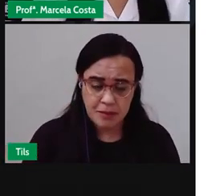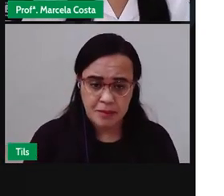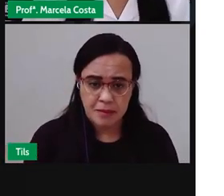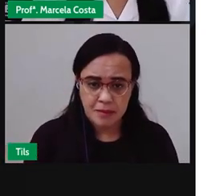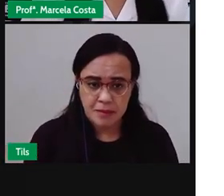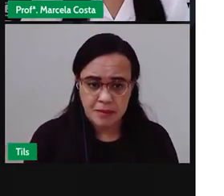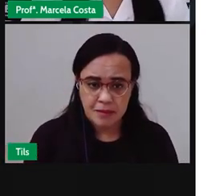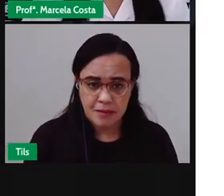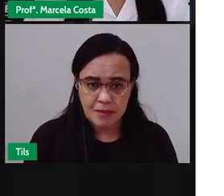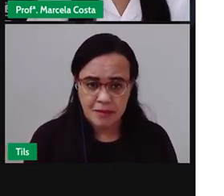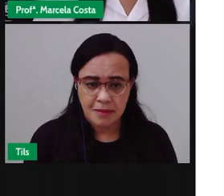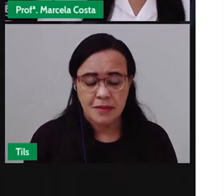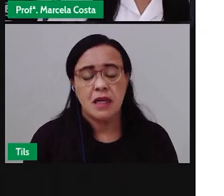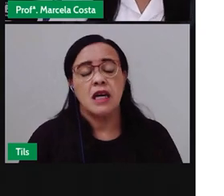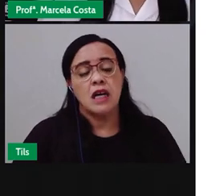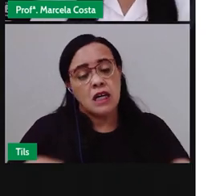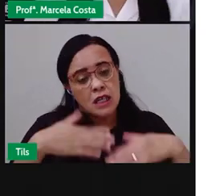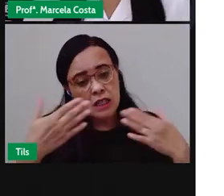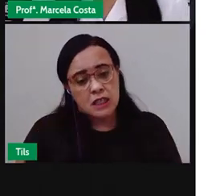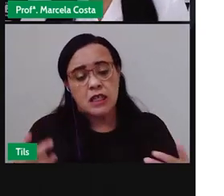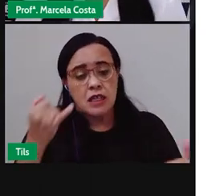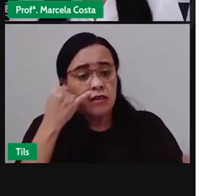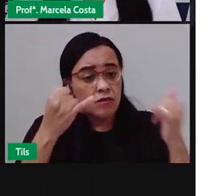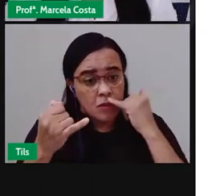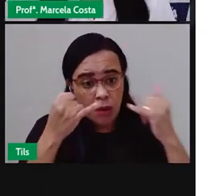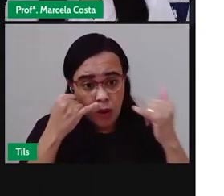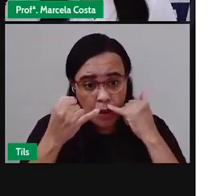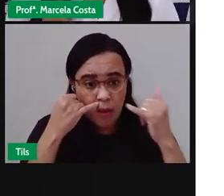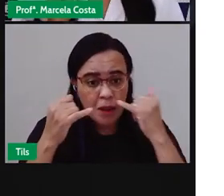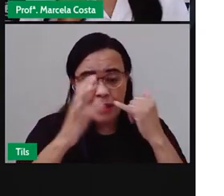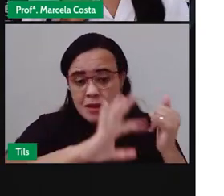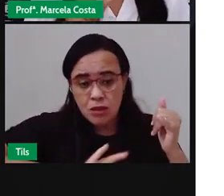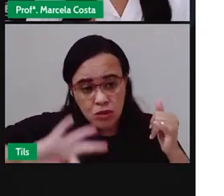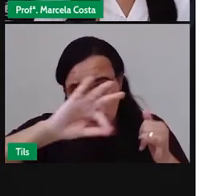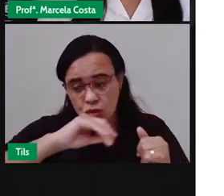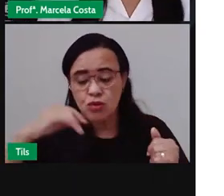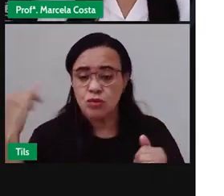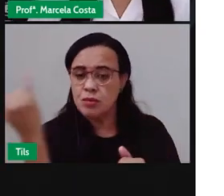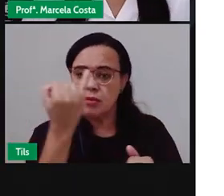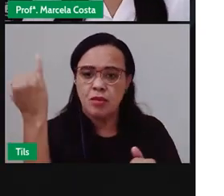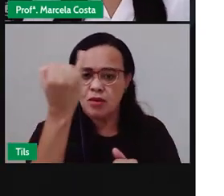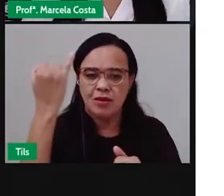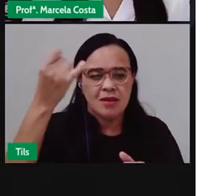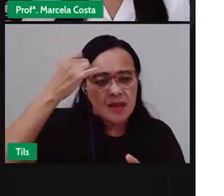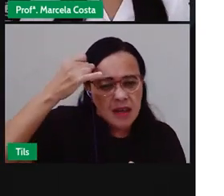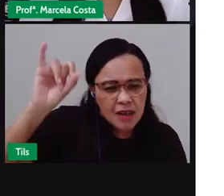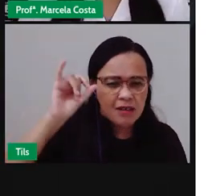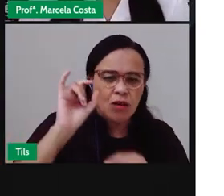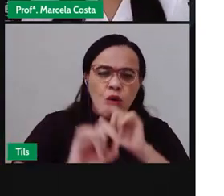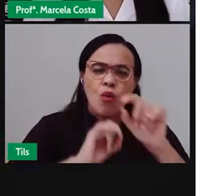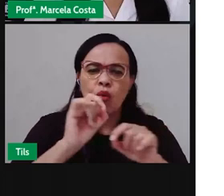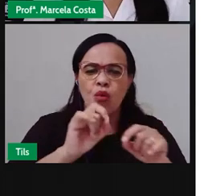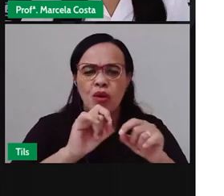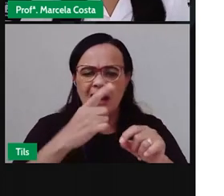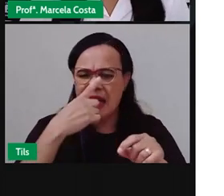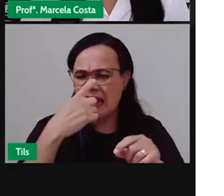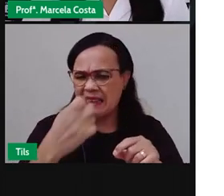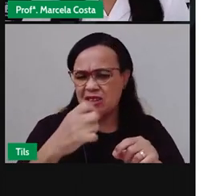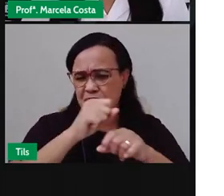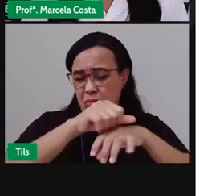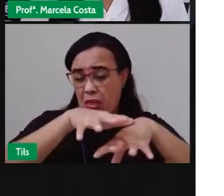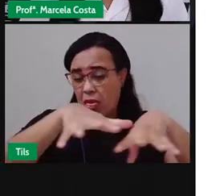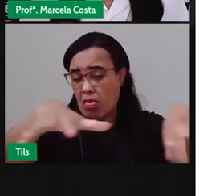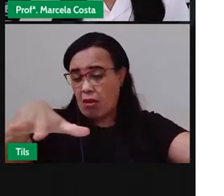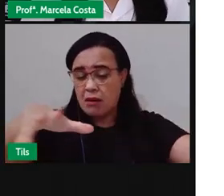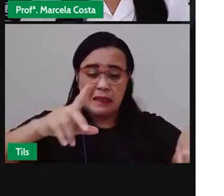Todas essas informações são muito importantes para evitar que esse tipo de coisa aconteça. Porque, como eu já falei para